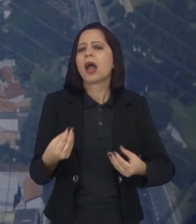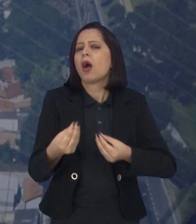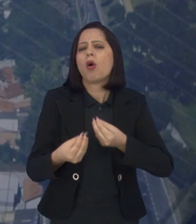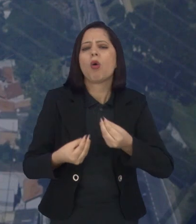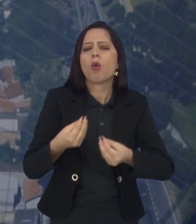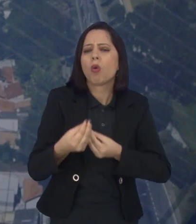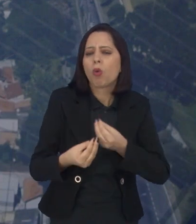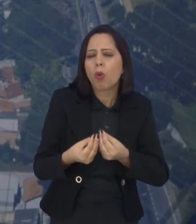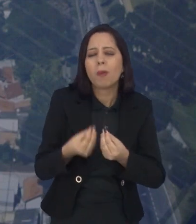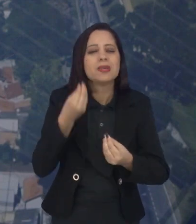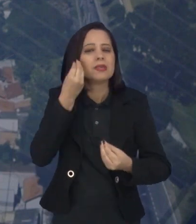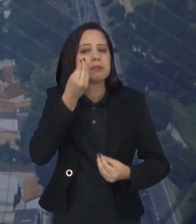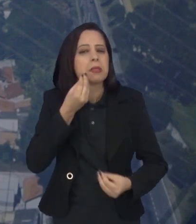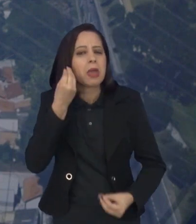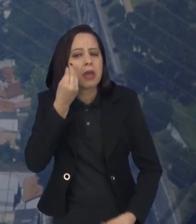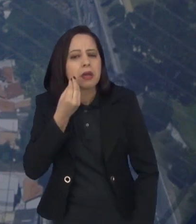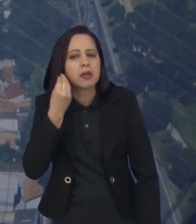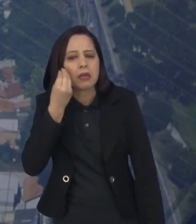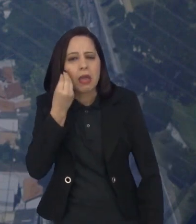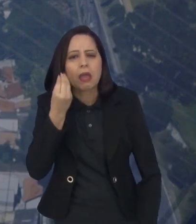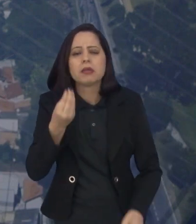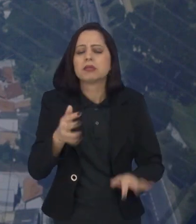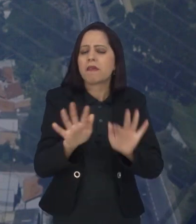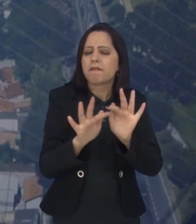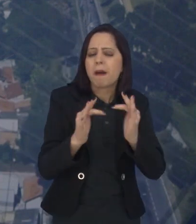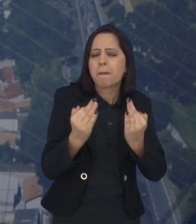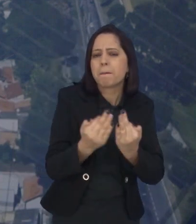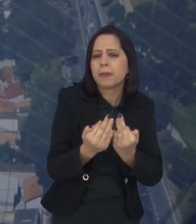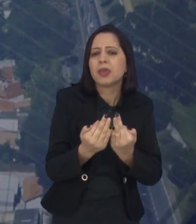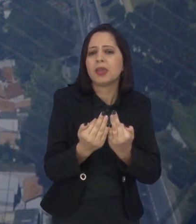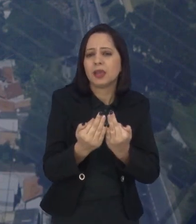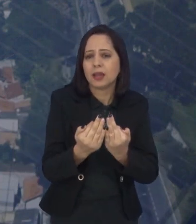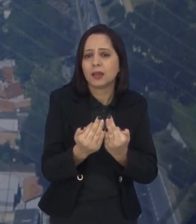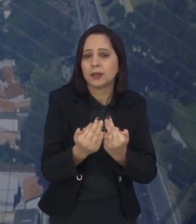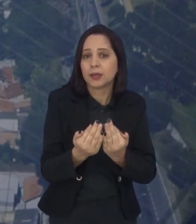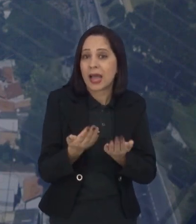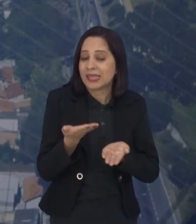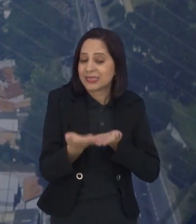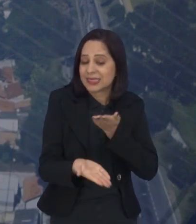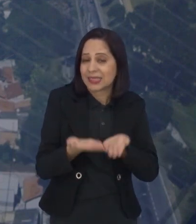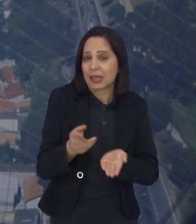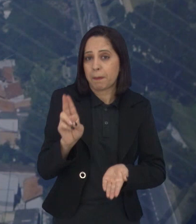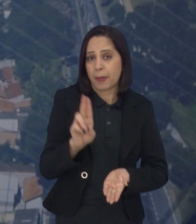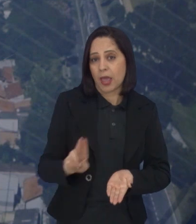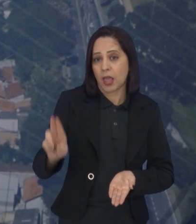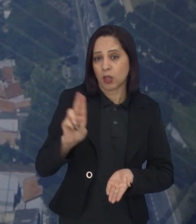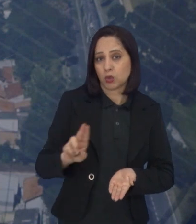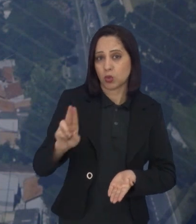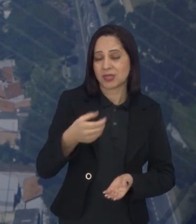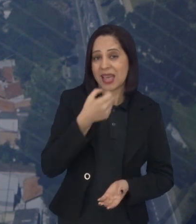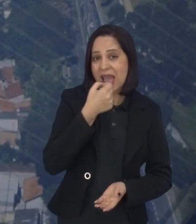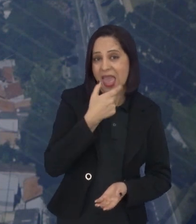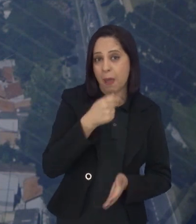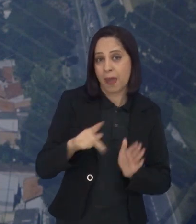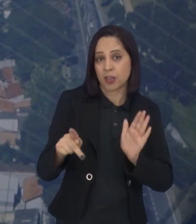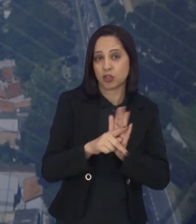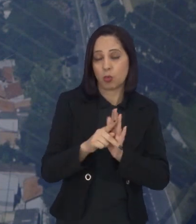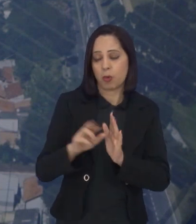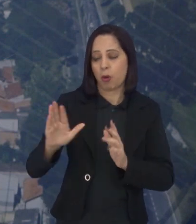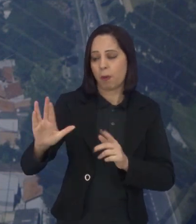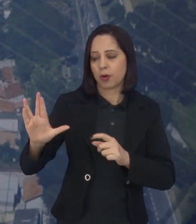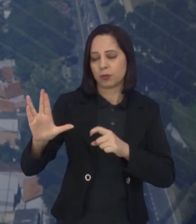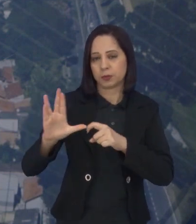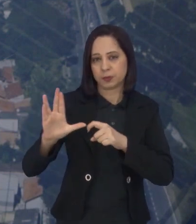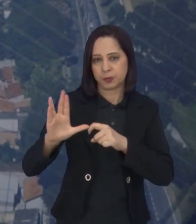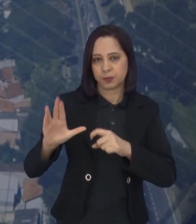que foi a experiência dela e da família com o uso de medicamentos à base do canabidiol. Vamos